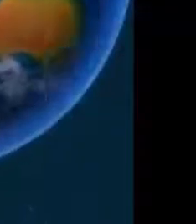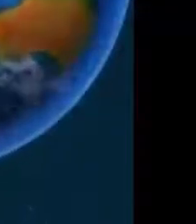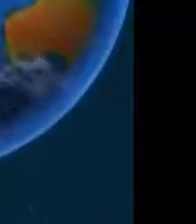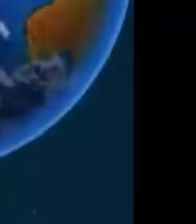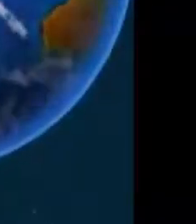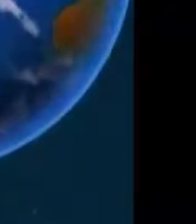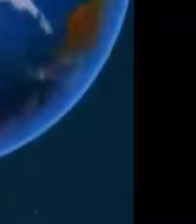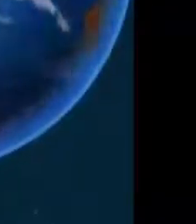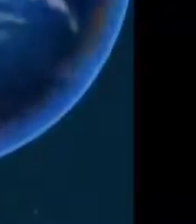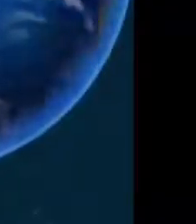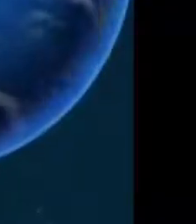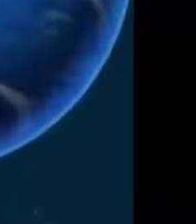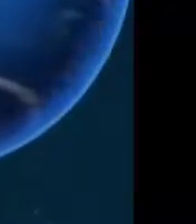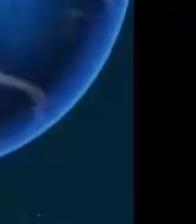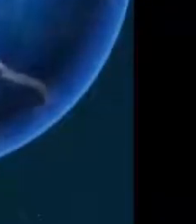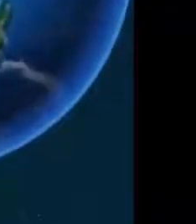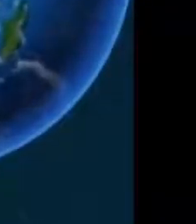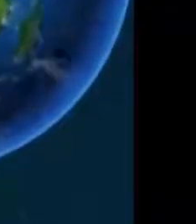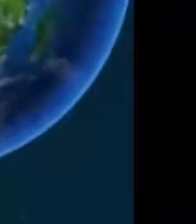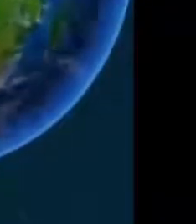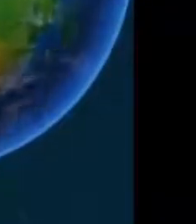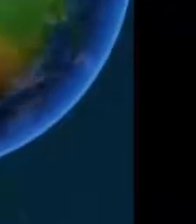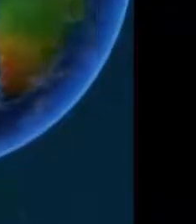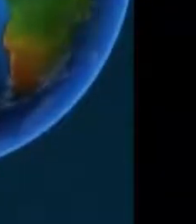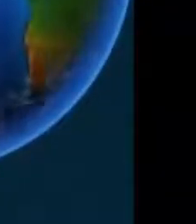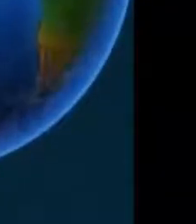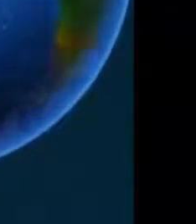Música Música Música